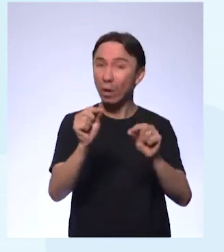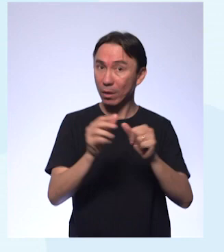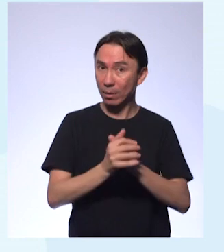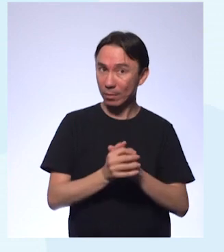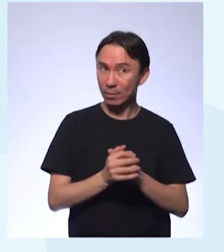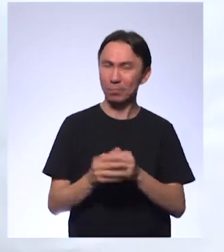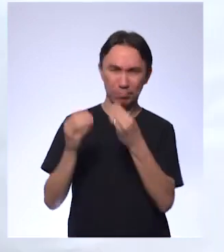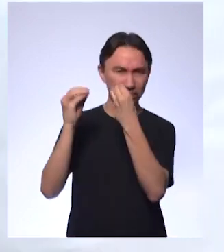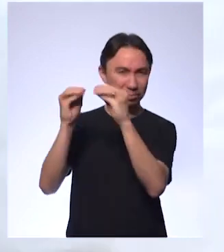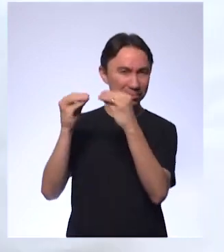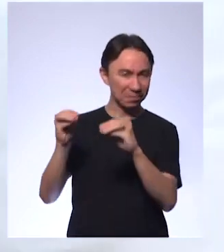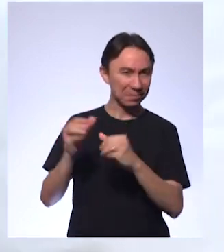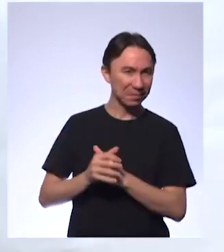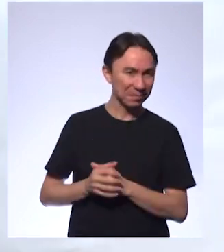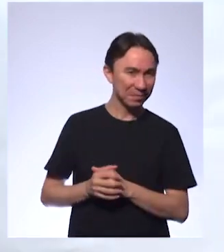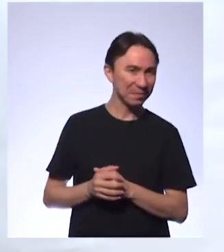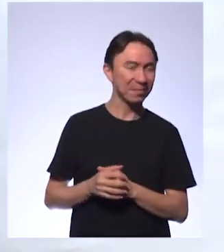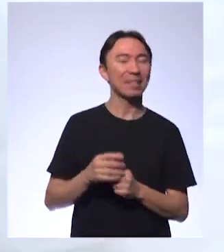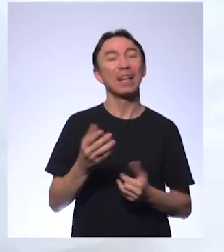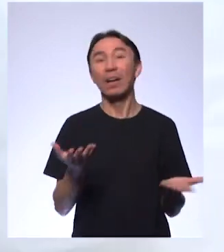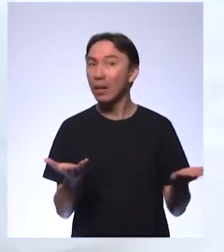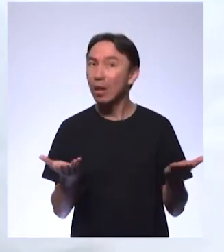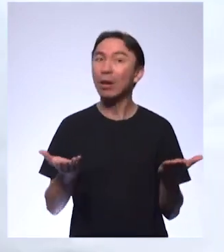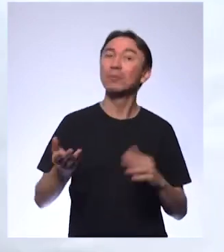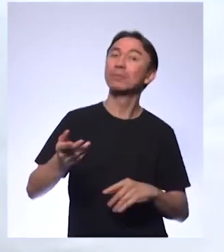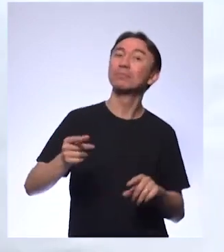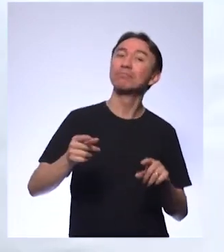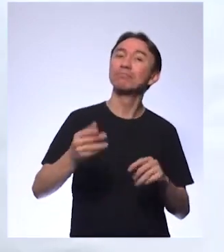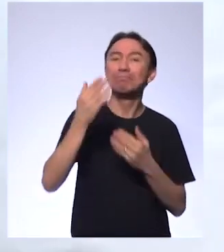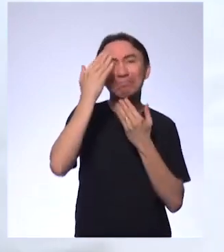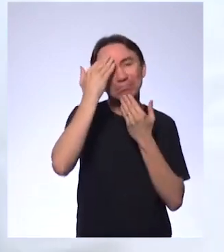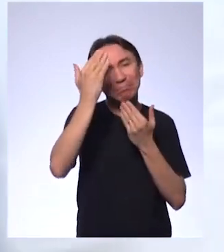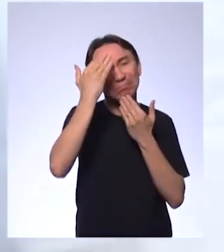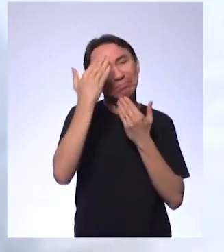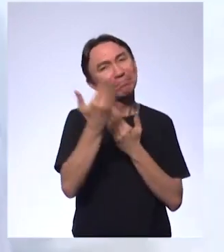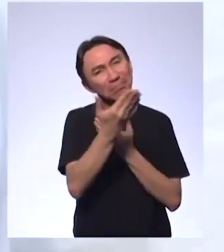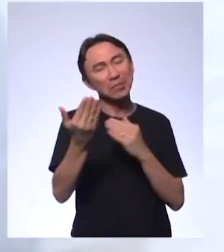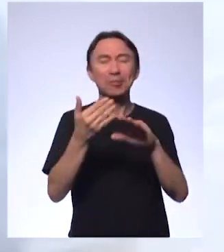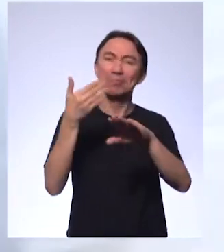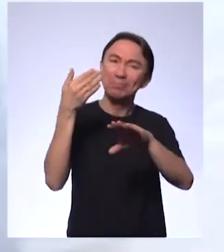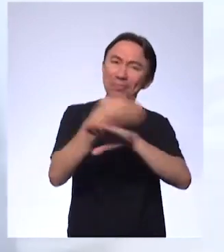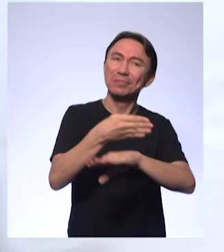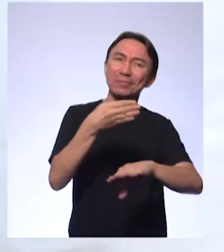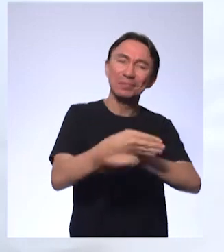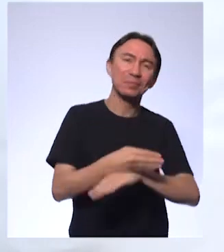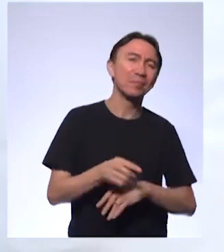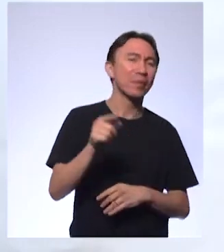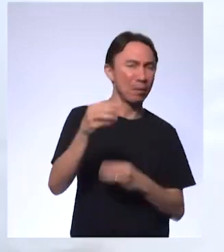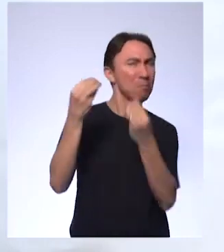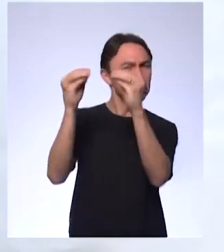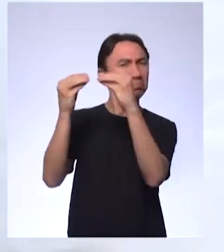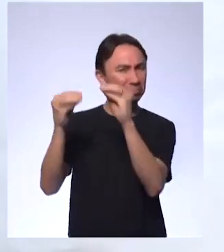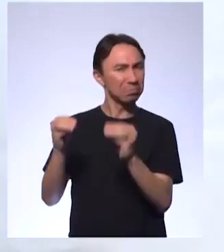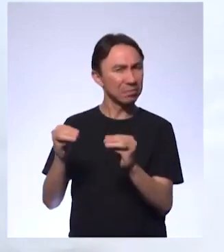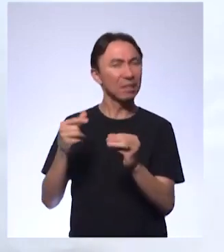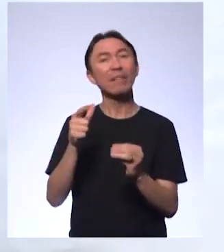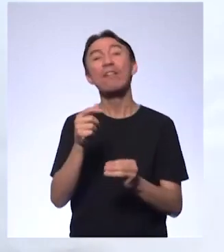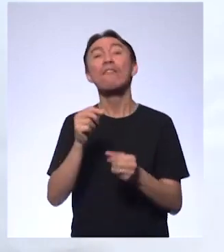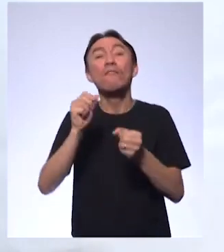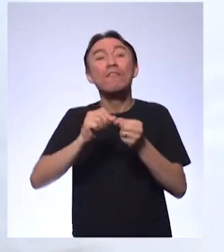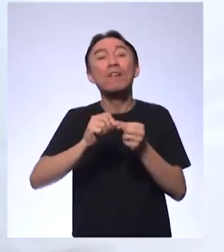participação pode abrir o chat por favor vai colocando aí o que você acha que a gente deve fazer tá bom?